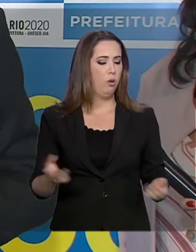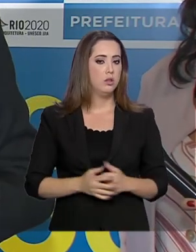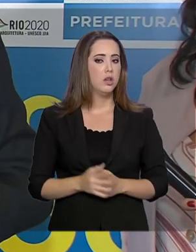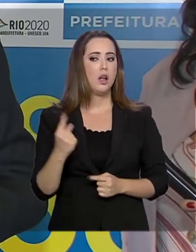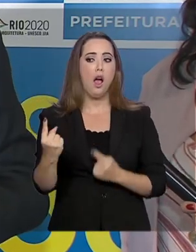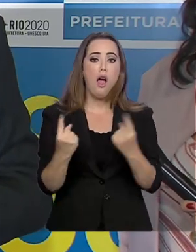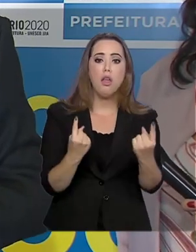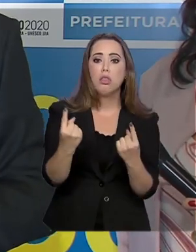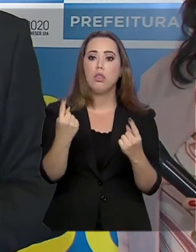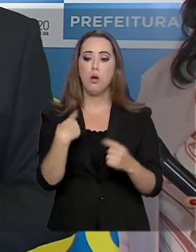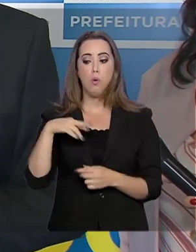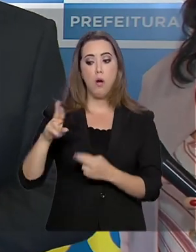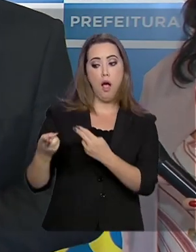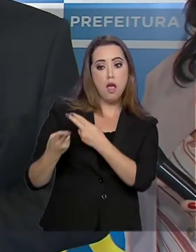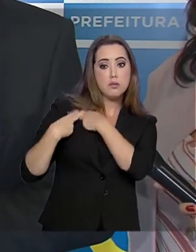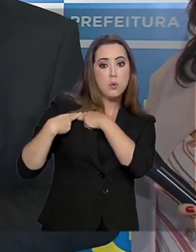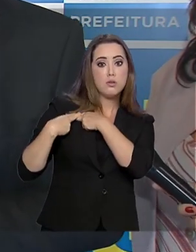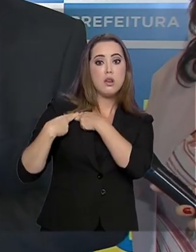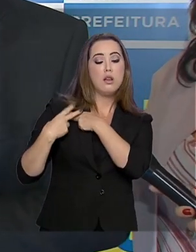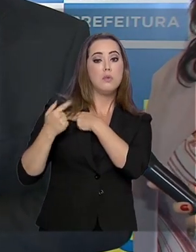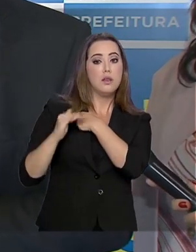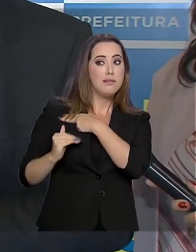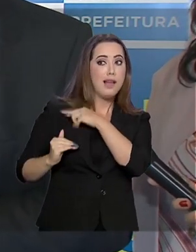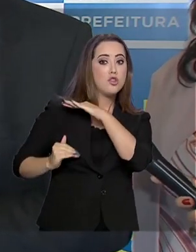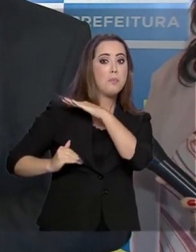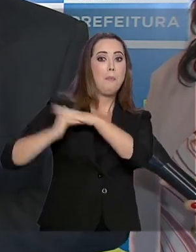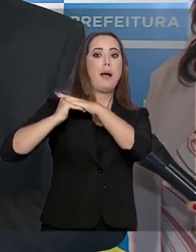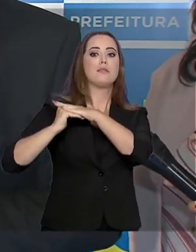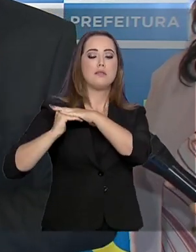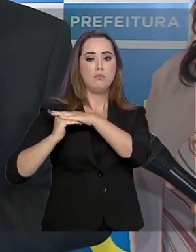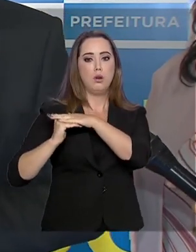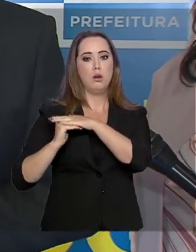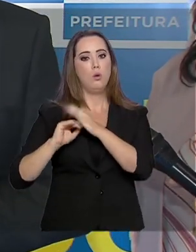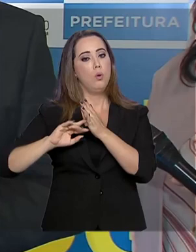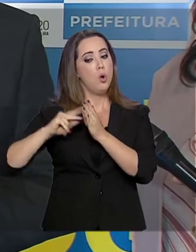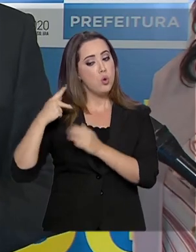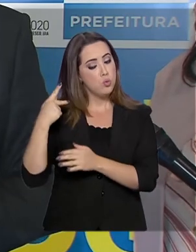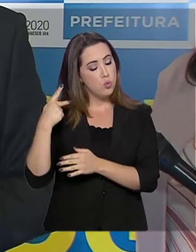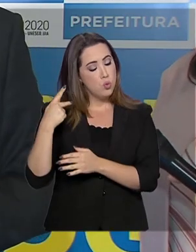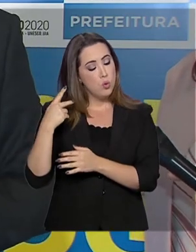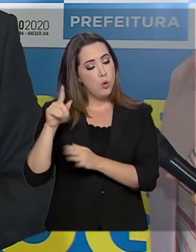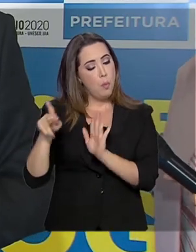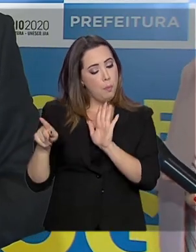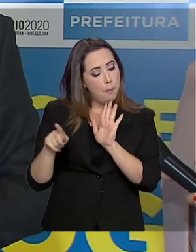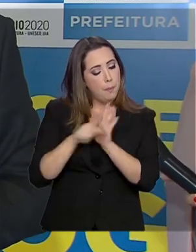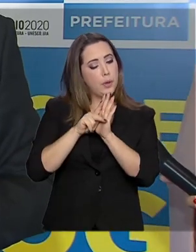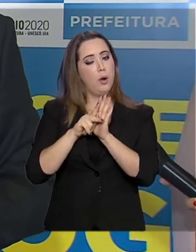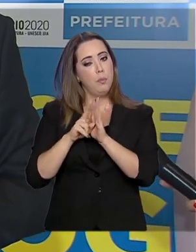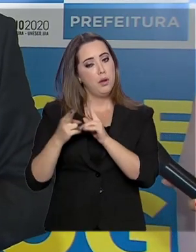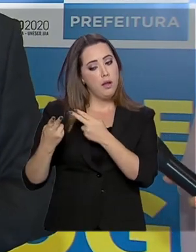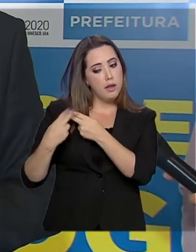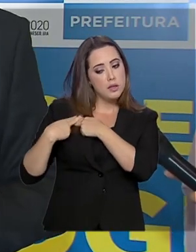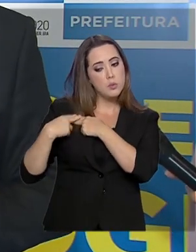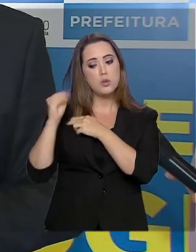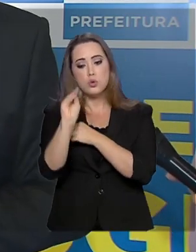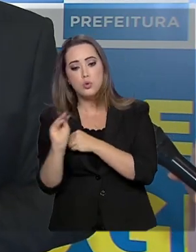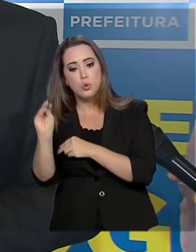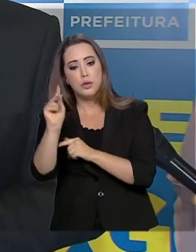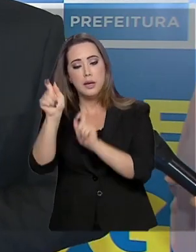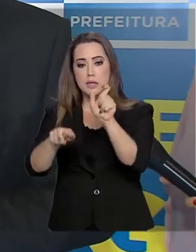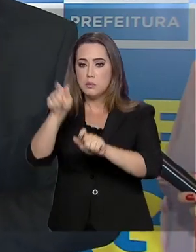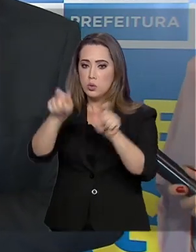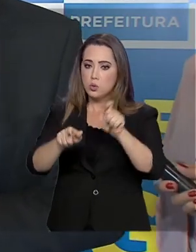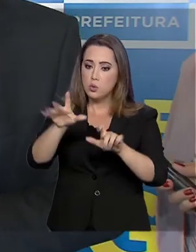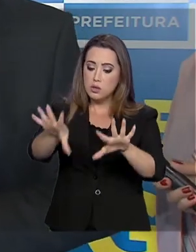um vai assumir na sua capacidade máxima o seu papel de tratar aqueles